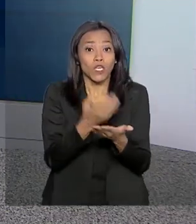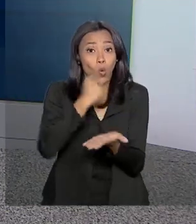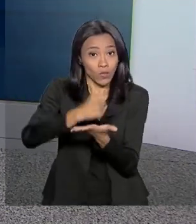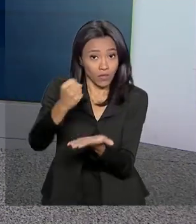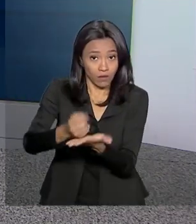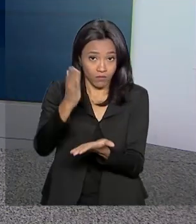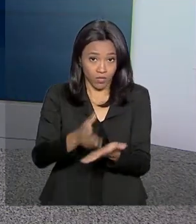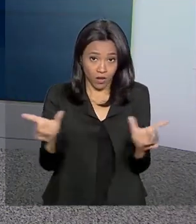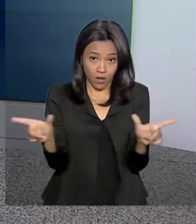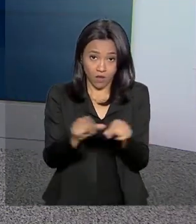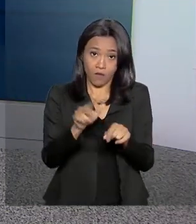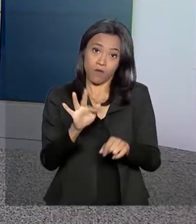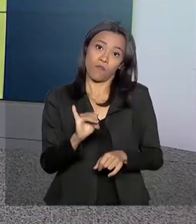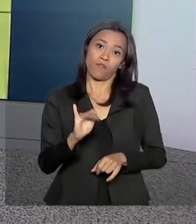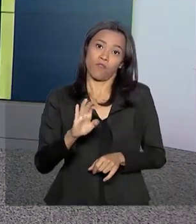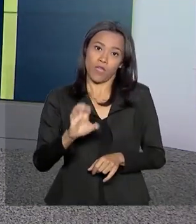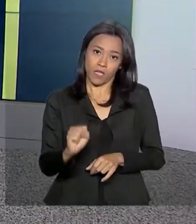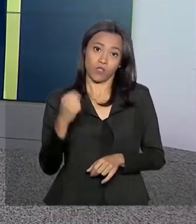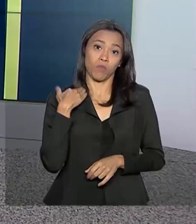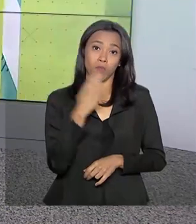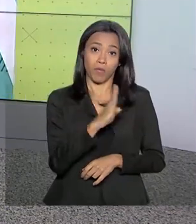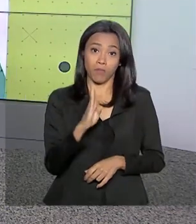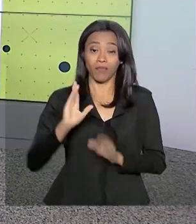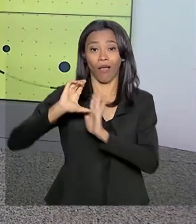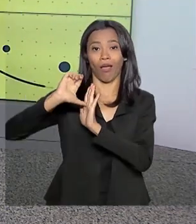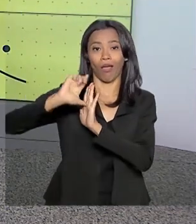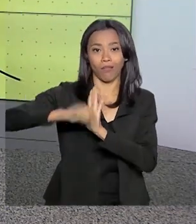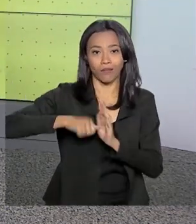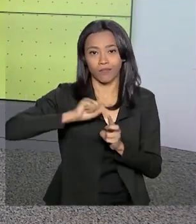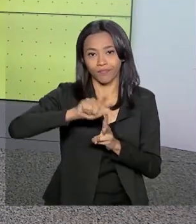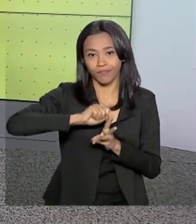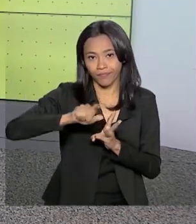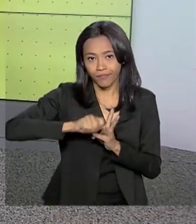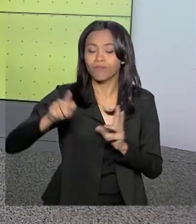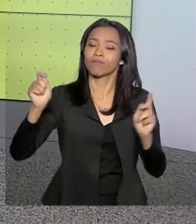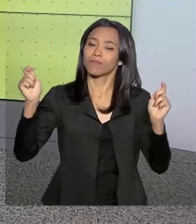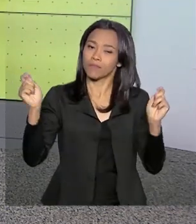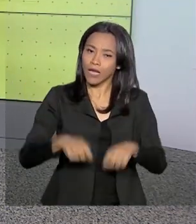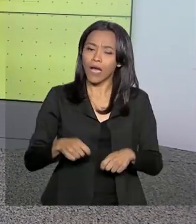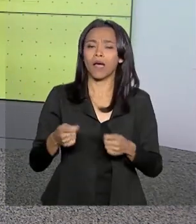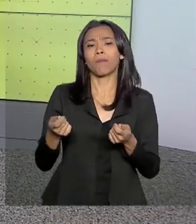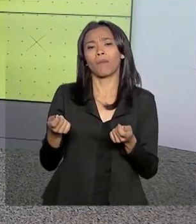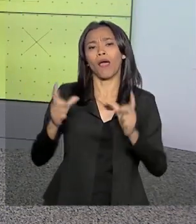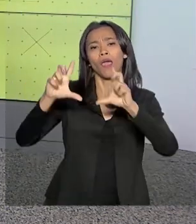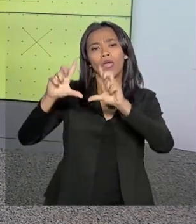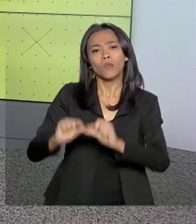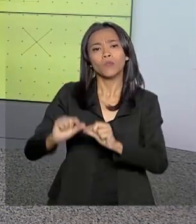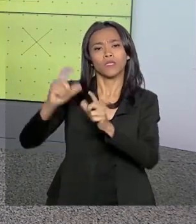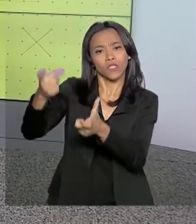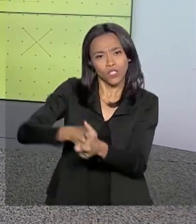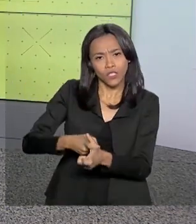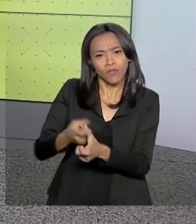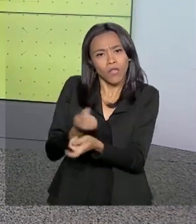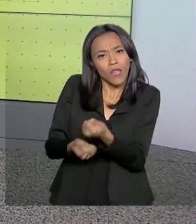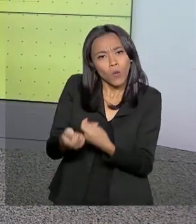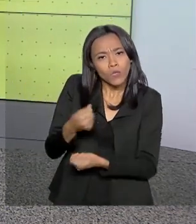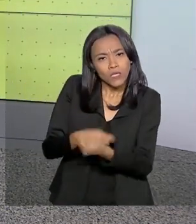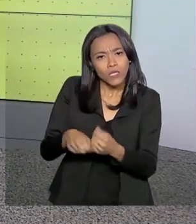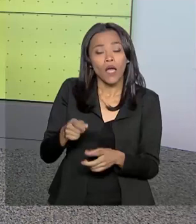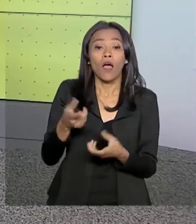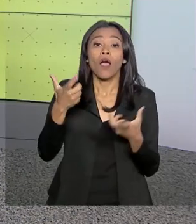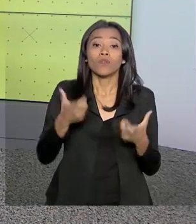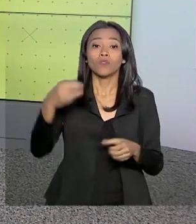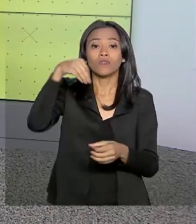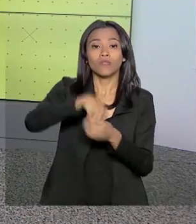pelo Banco do Brasil e estão com prestações atrasadas podem renegociar os débitos pelo celular. Foi criado um espaço